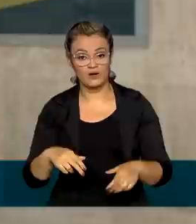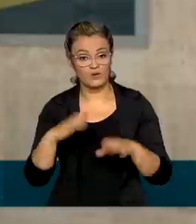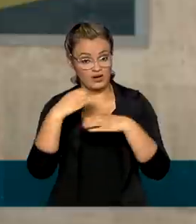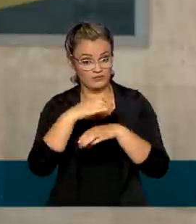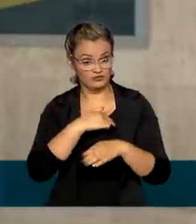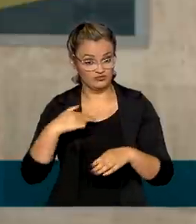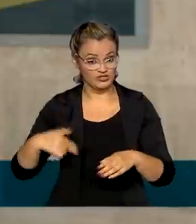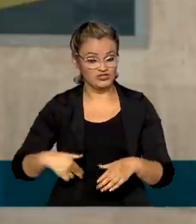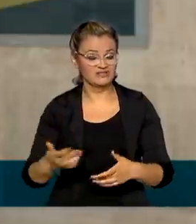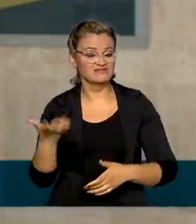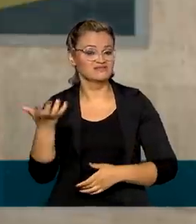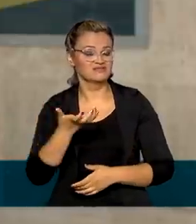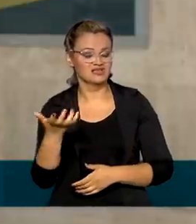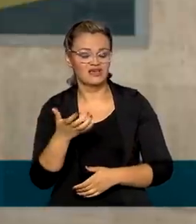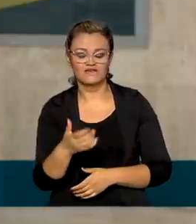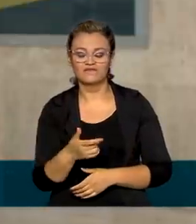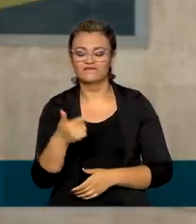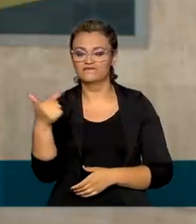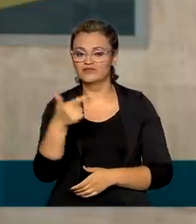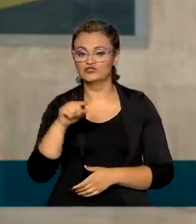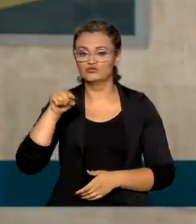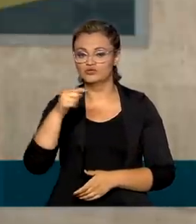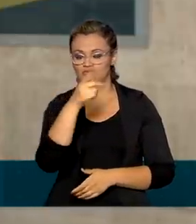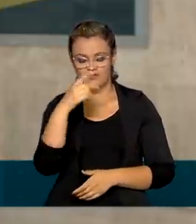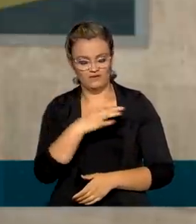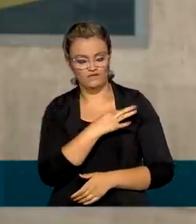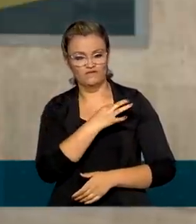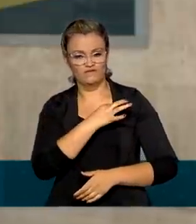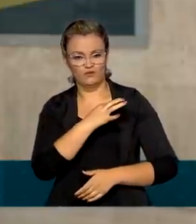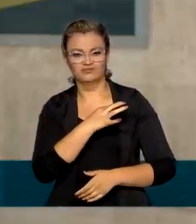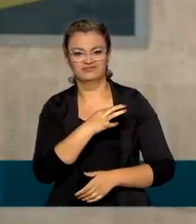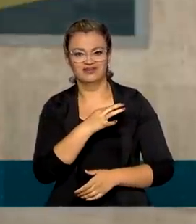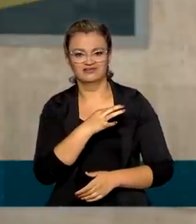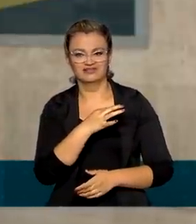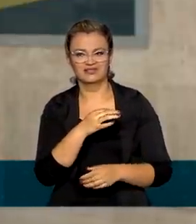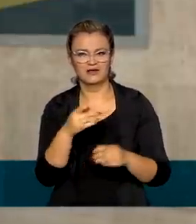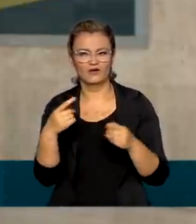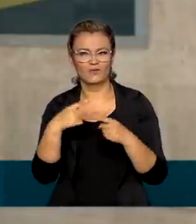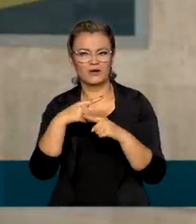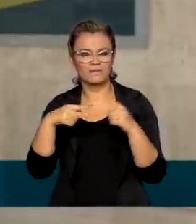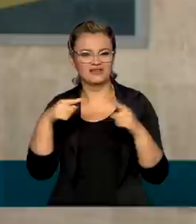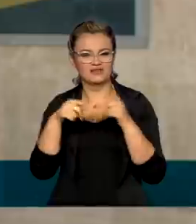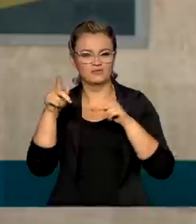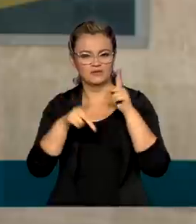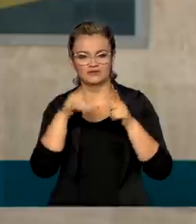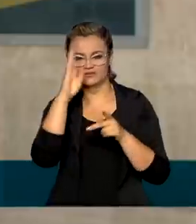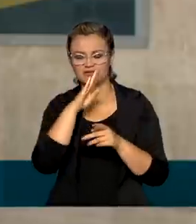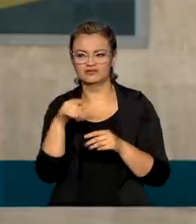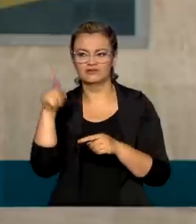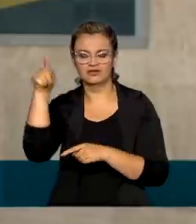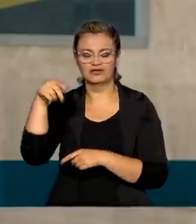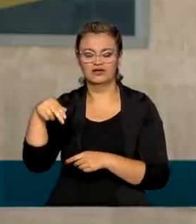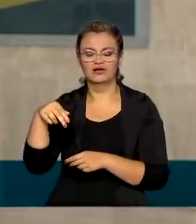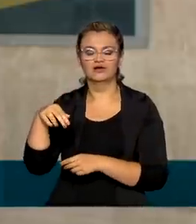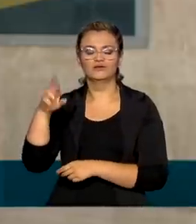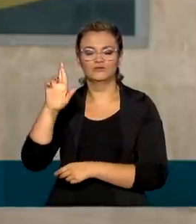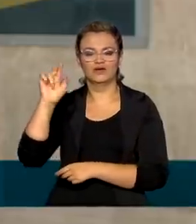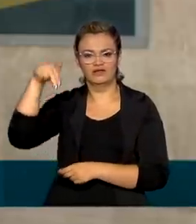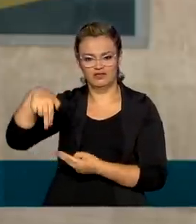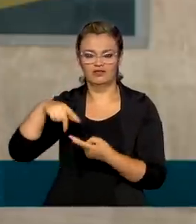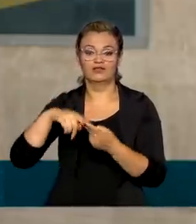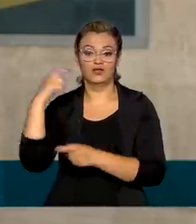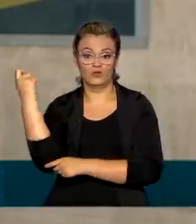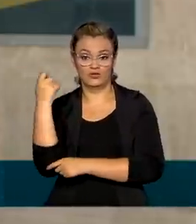planeja contar com até 22 mil voluntários, mais da metade do Brasil, especificamente no Rio Grande do Norte e Rio Grande do Sul